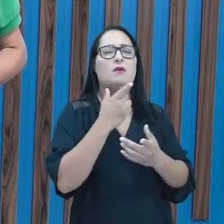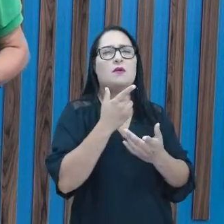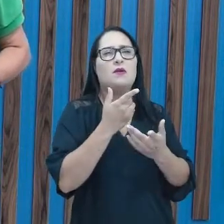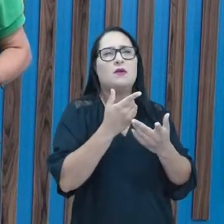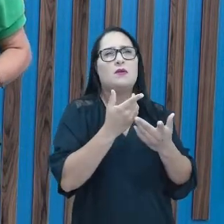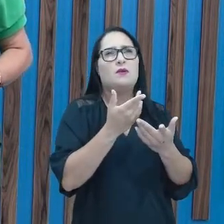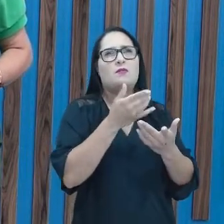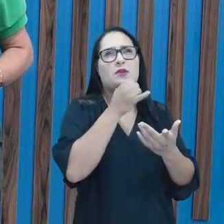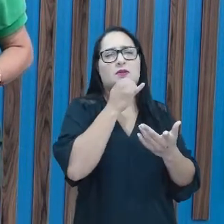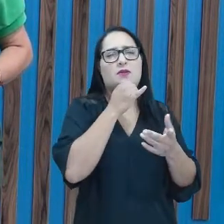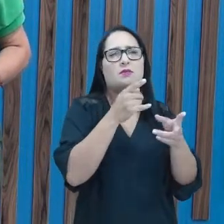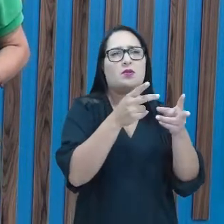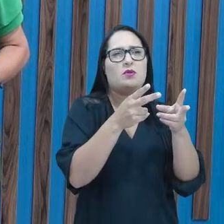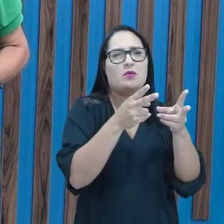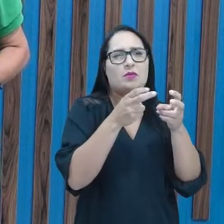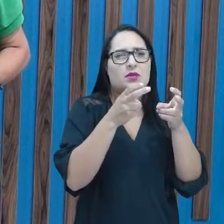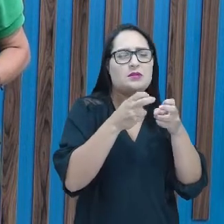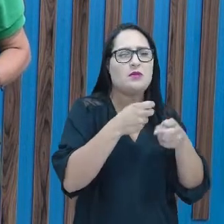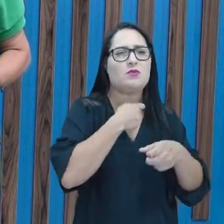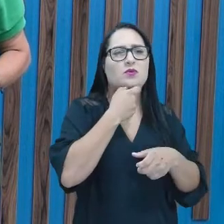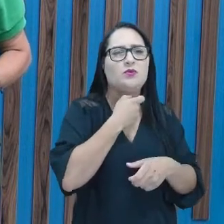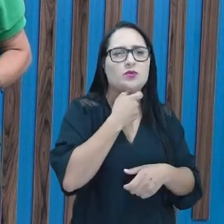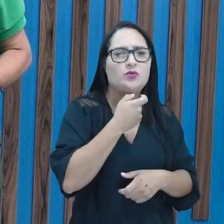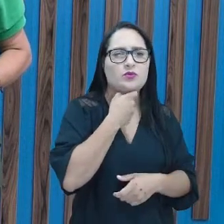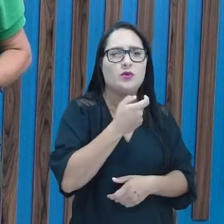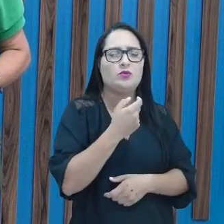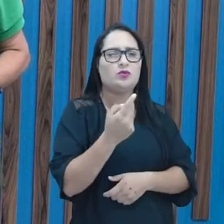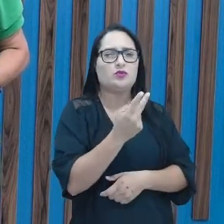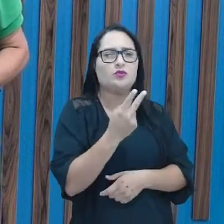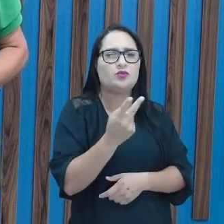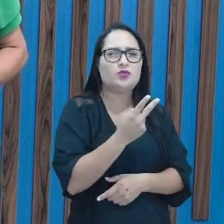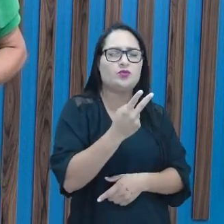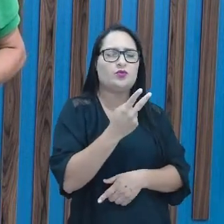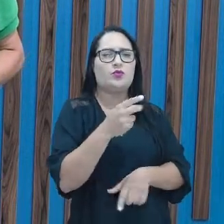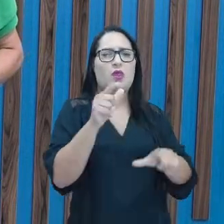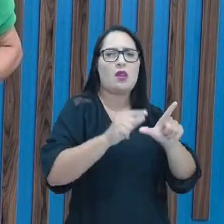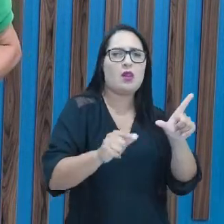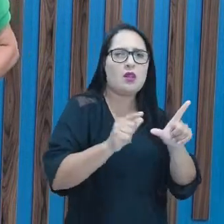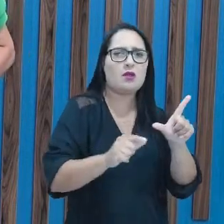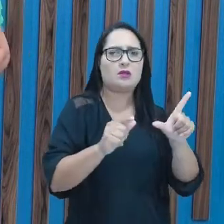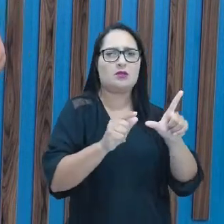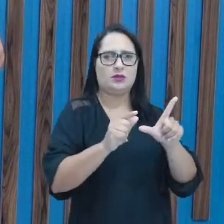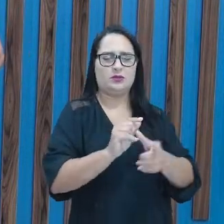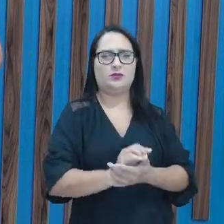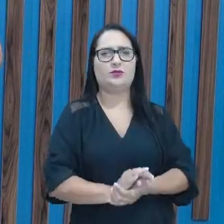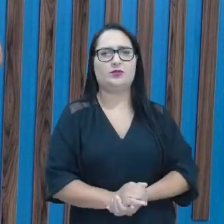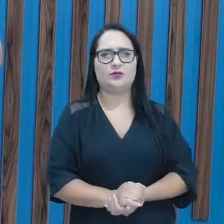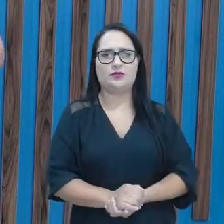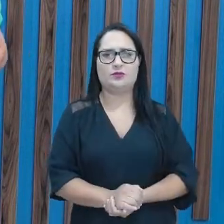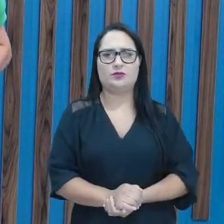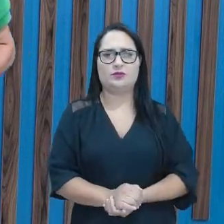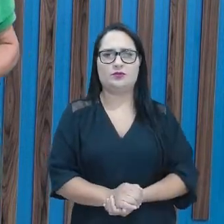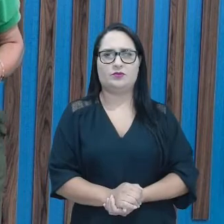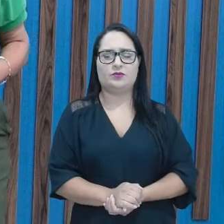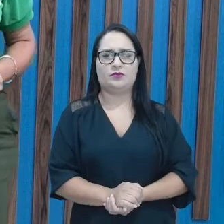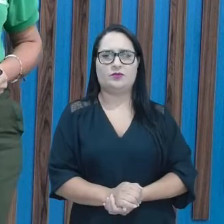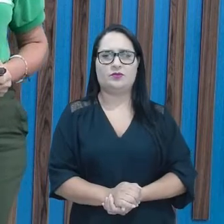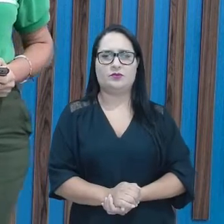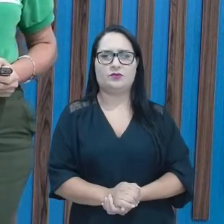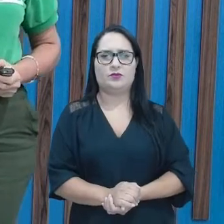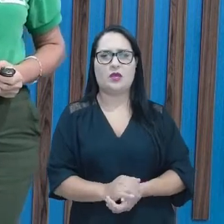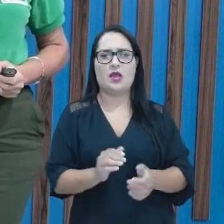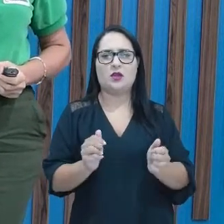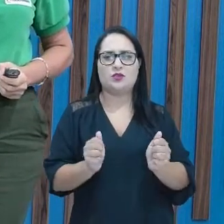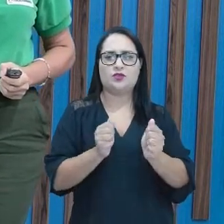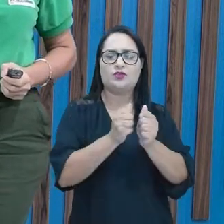Você escuta o som do G e escuta o som do N. Gn. Gn. Gnomos. Tá? A junção